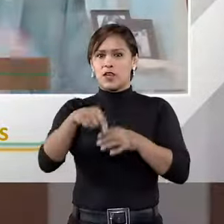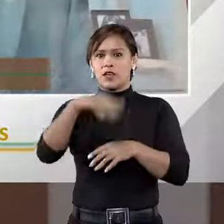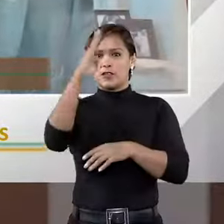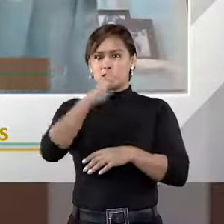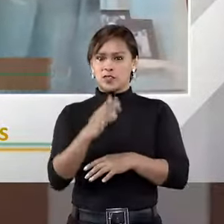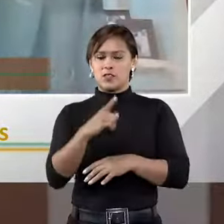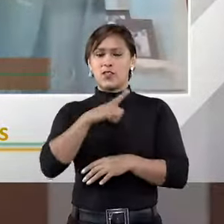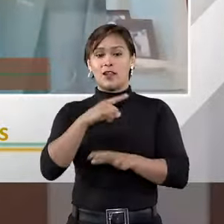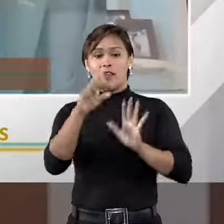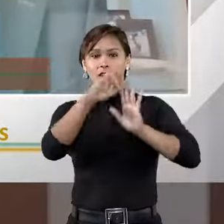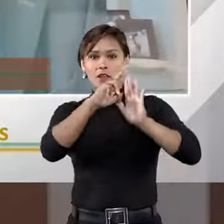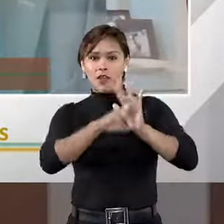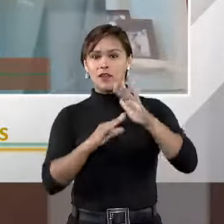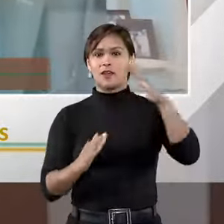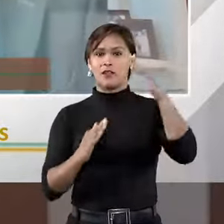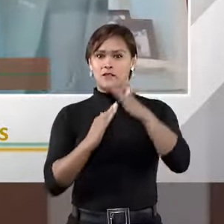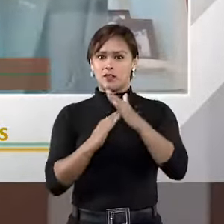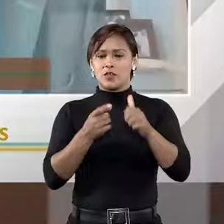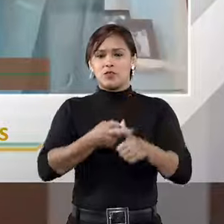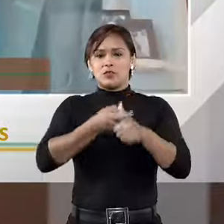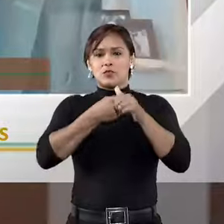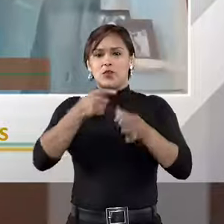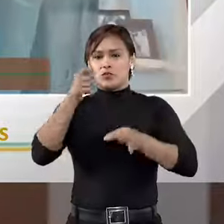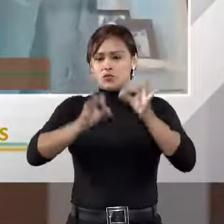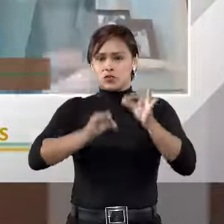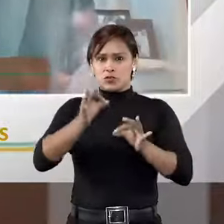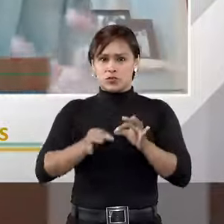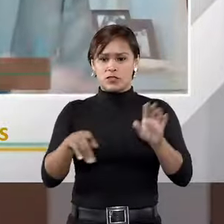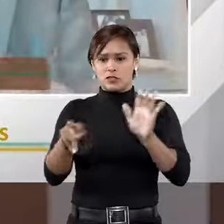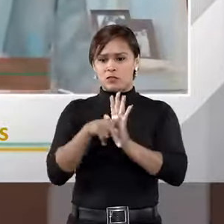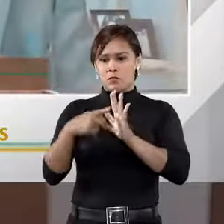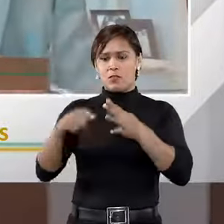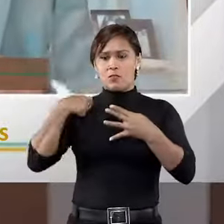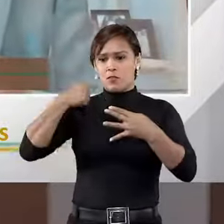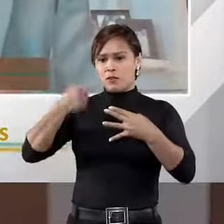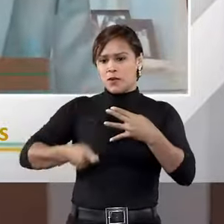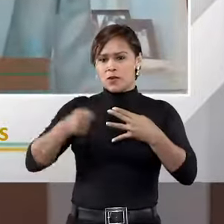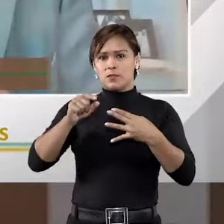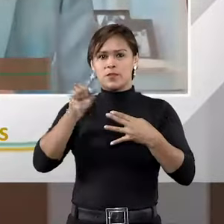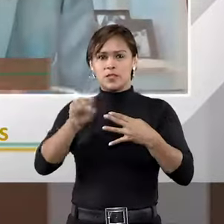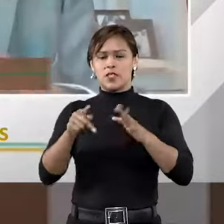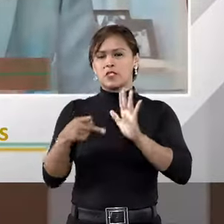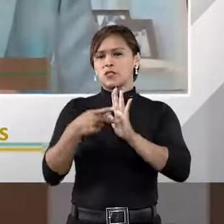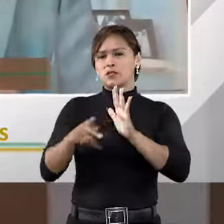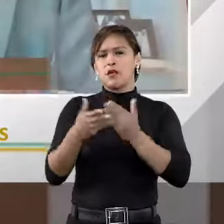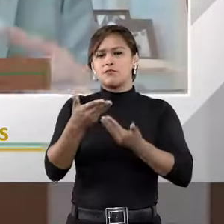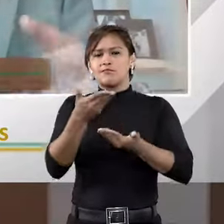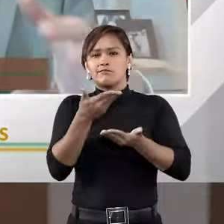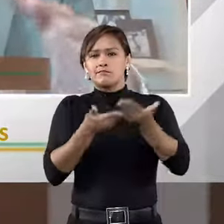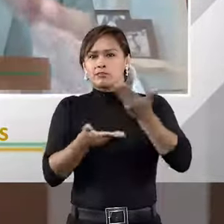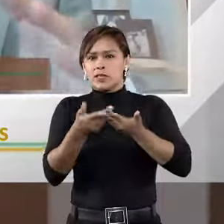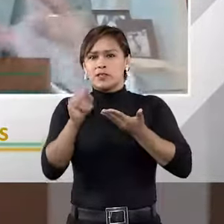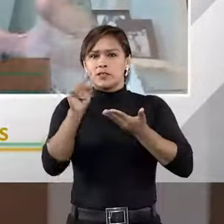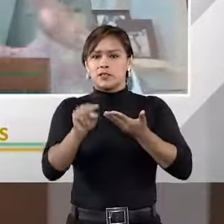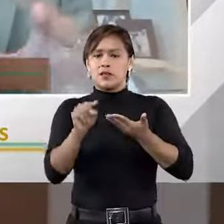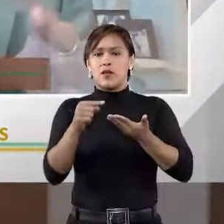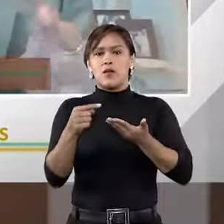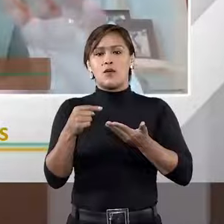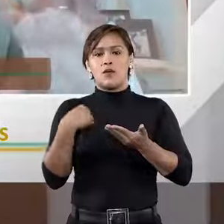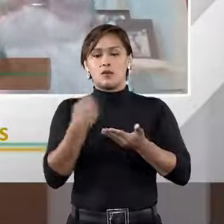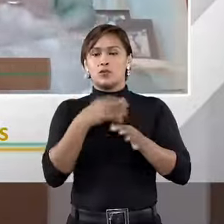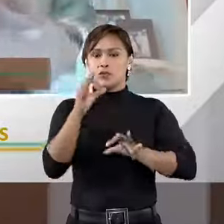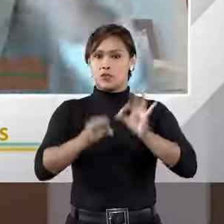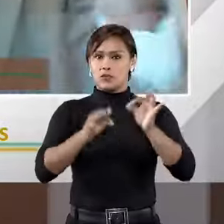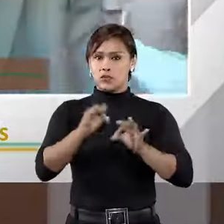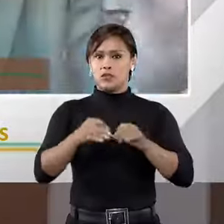ele dizia sobre as regras de impedimento e suspeição do juiz estatal. Não se trata dele ser mesmo parcial ou não. O